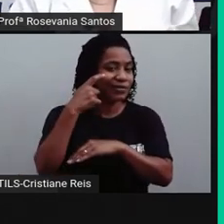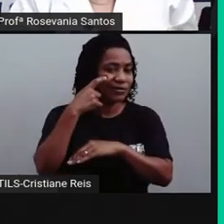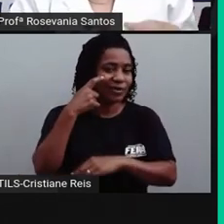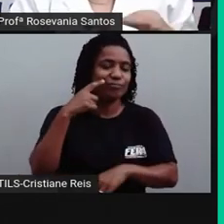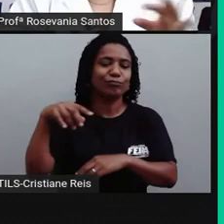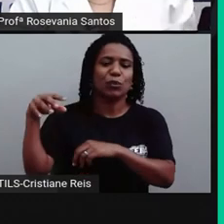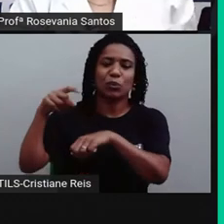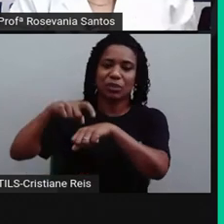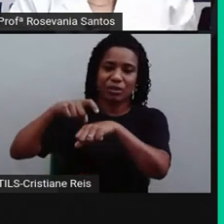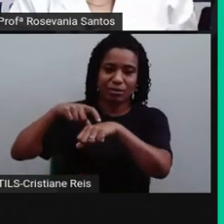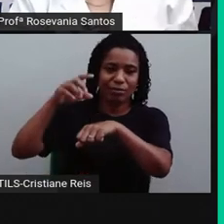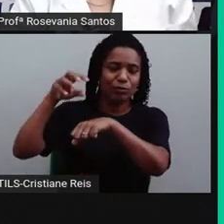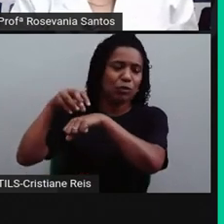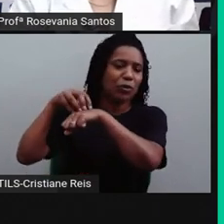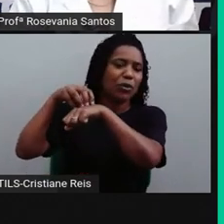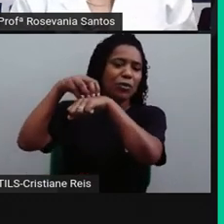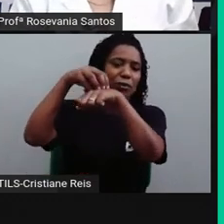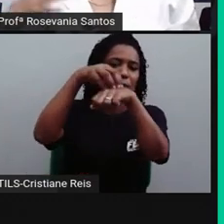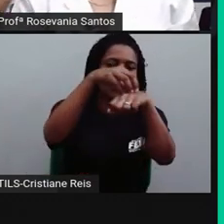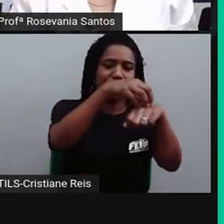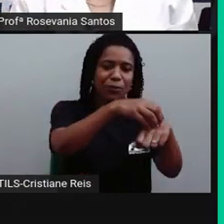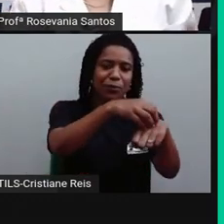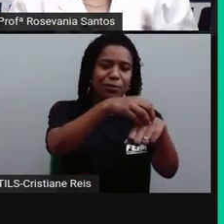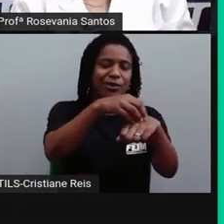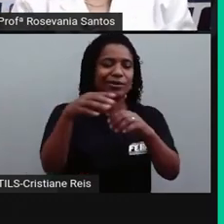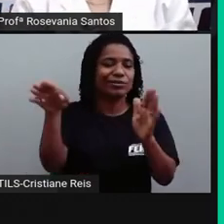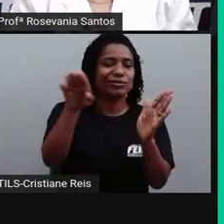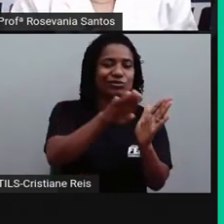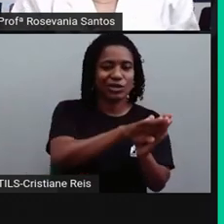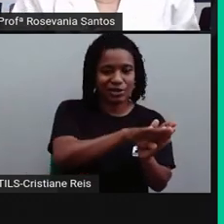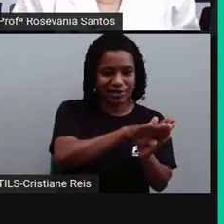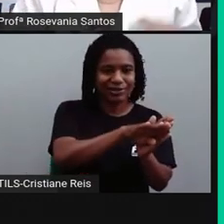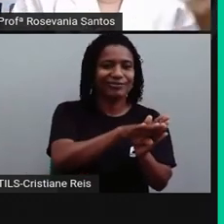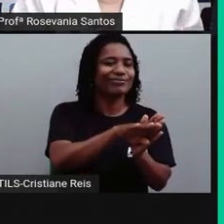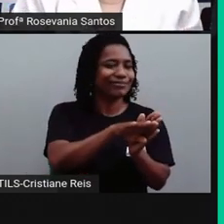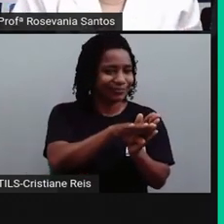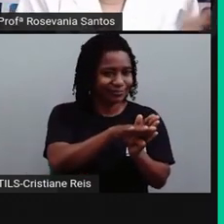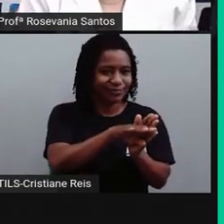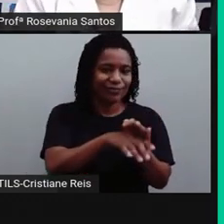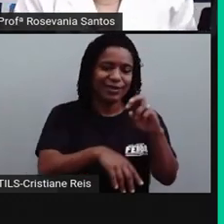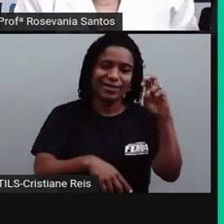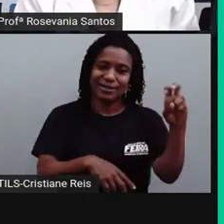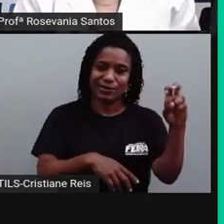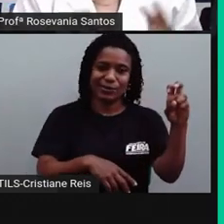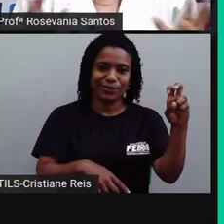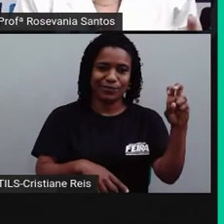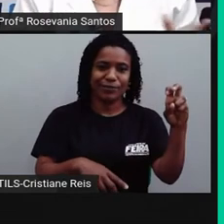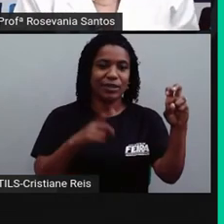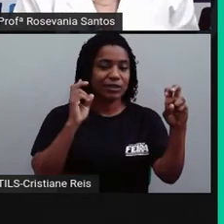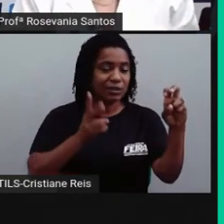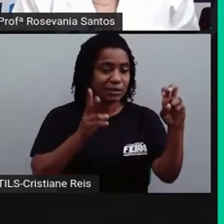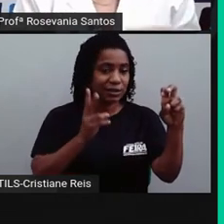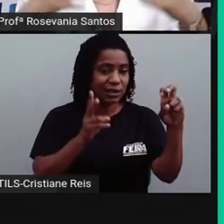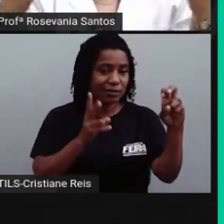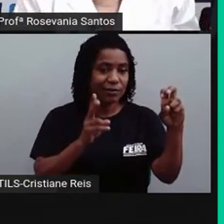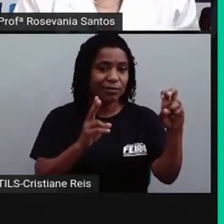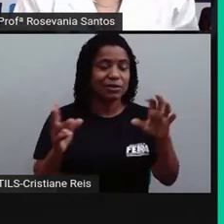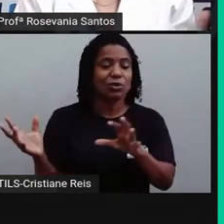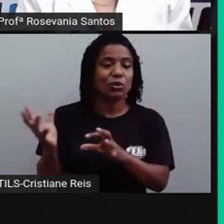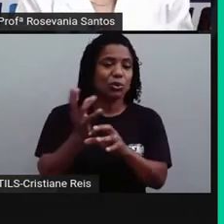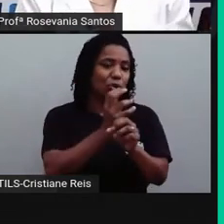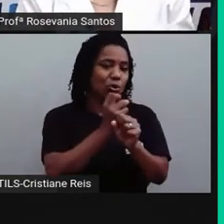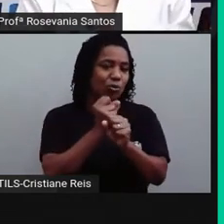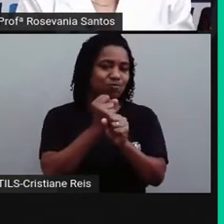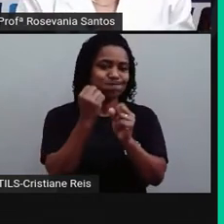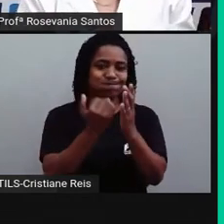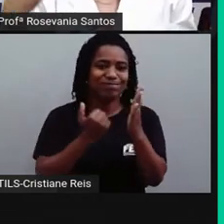deslocamento, ele é sempre somado, não importa se eu estou indo para o leste ou se eu estou indo para o oeste. Eu sempre vou somar, porque é um tempo a